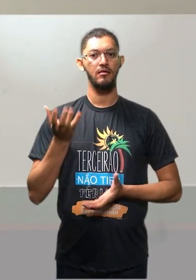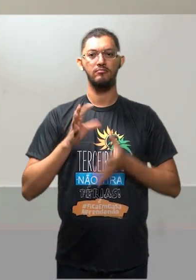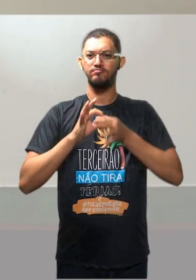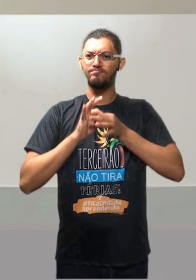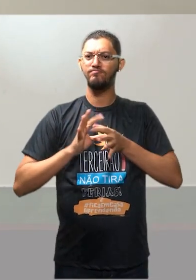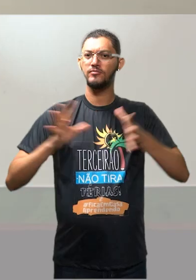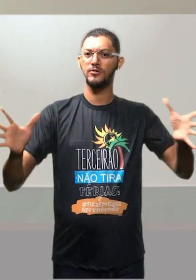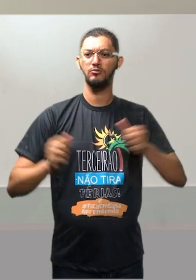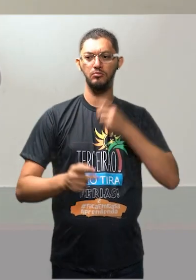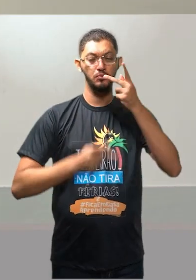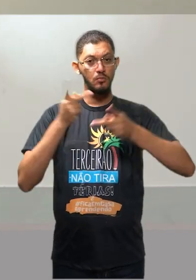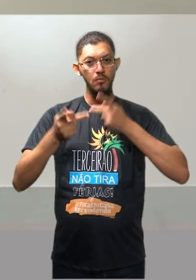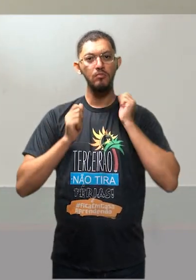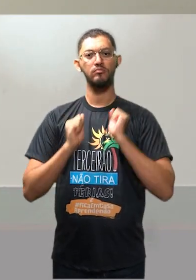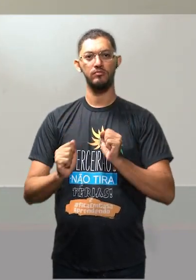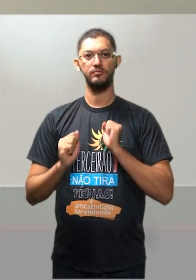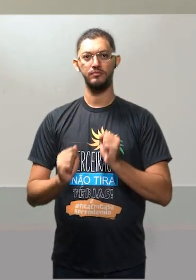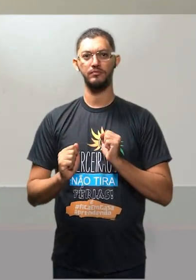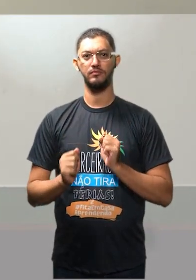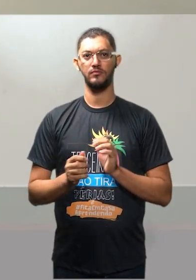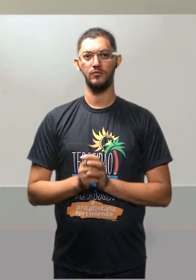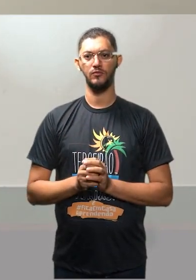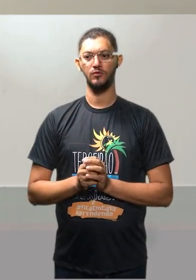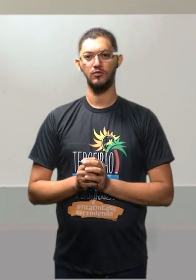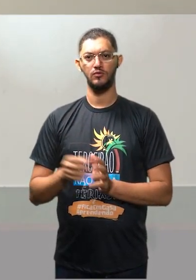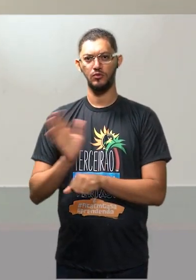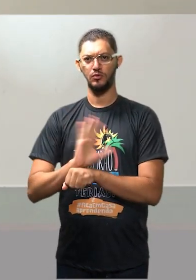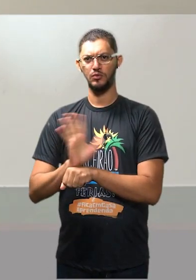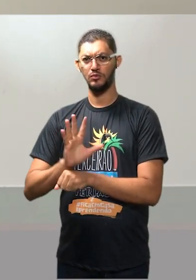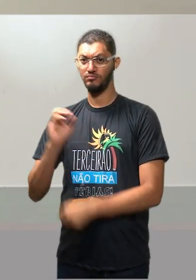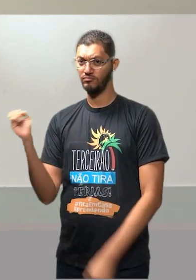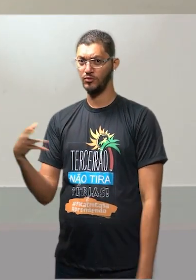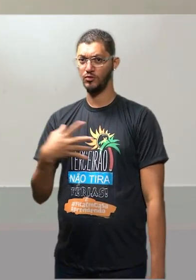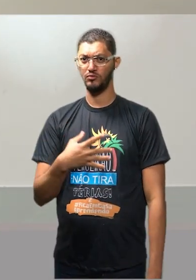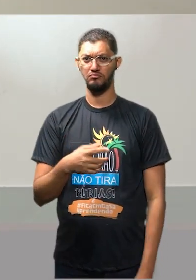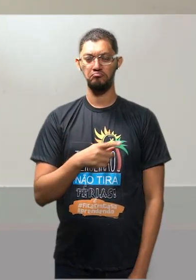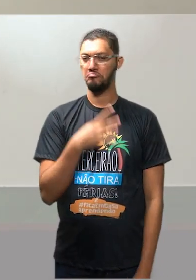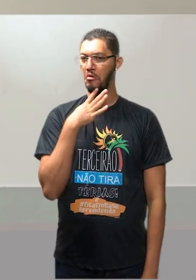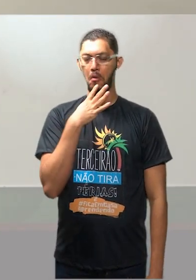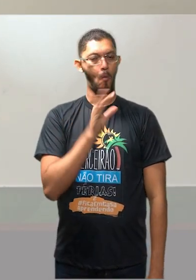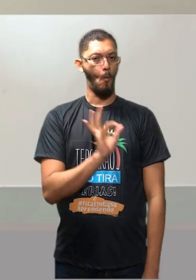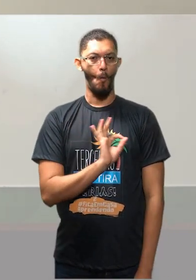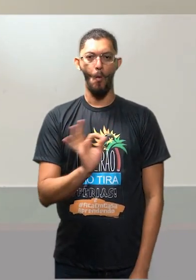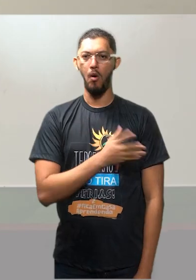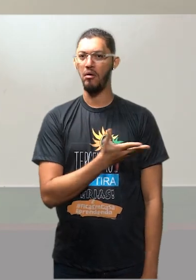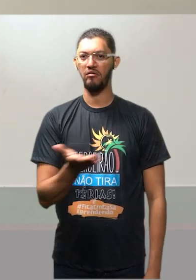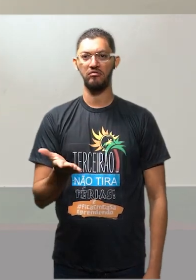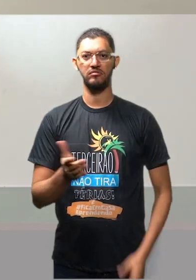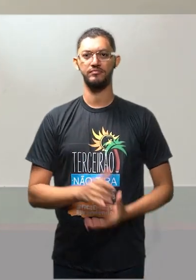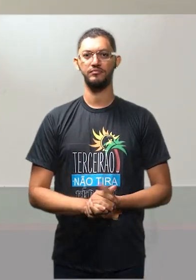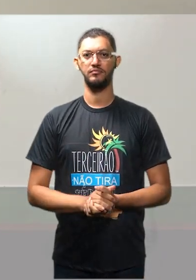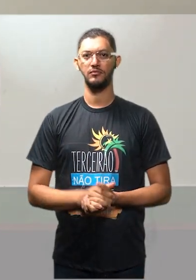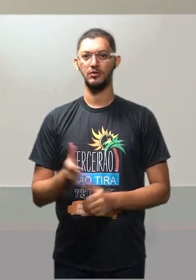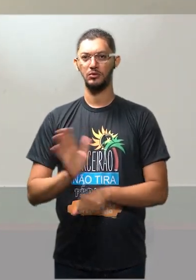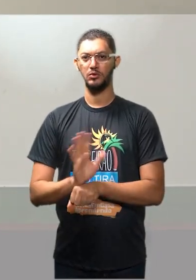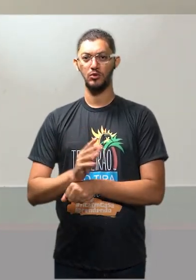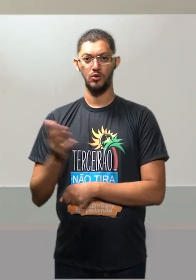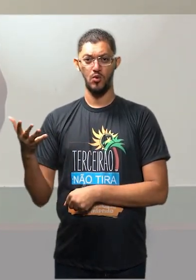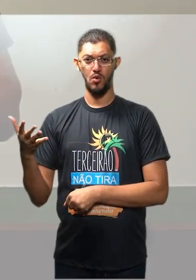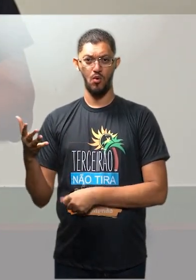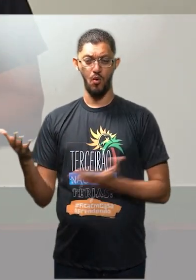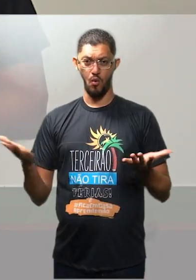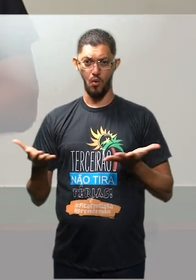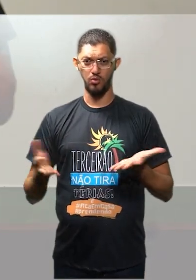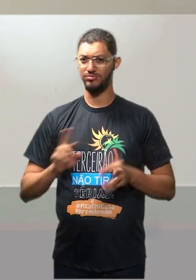expressão. E o cinema novo. Muitos de vocês não conhecem, tá? Esse cinema de hoje não é esse